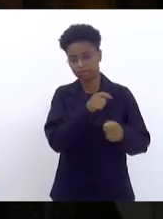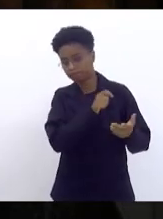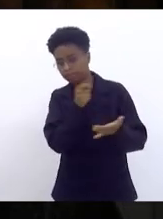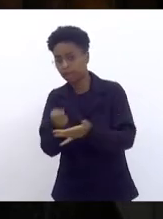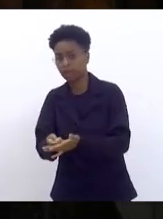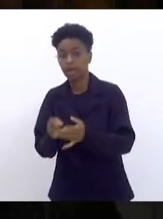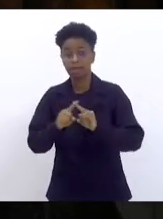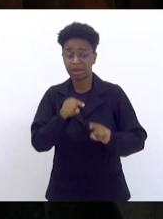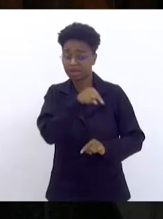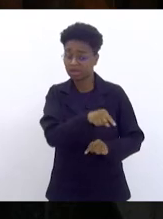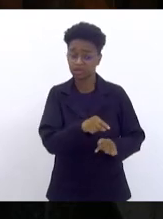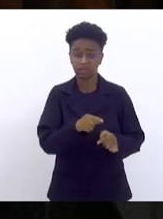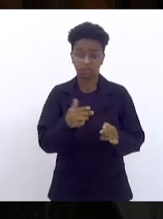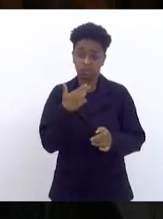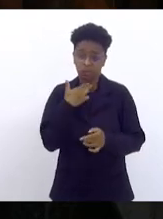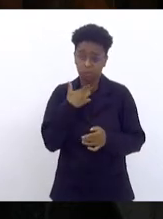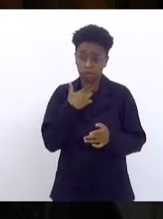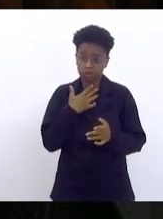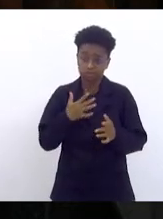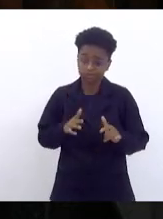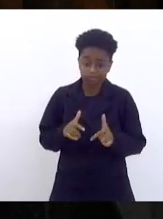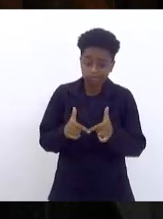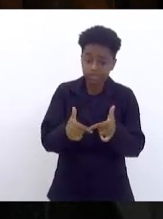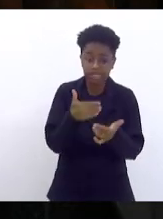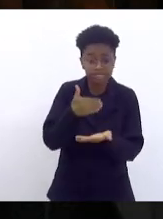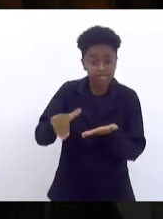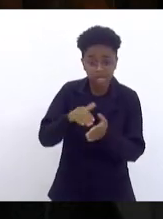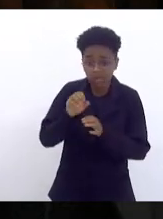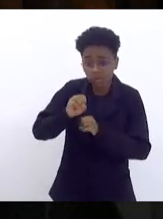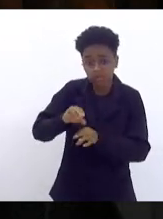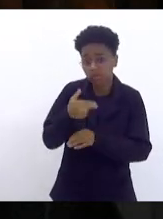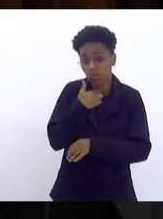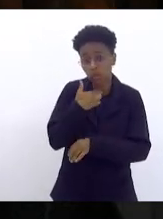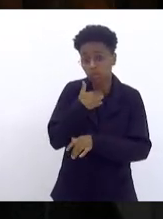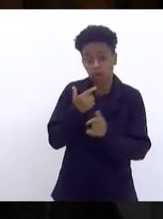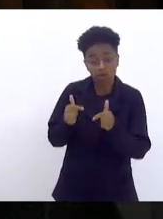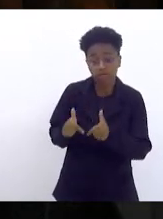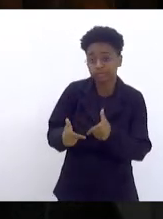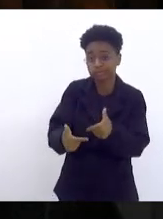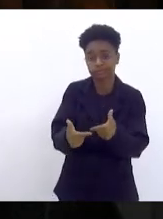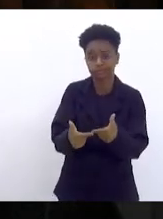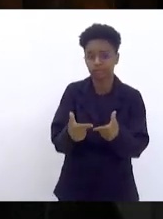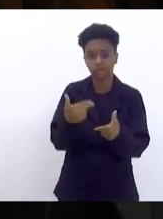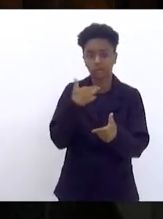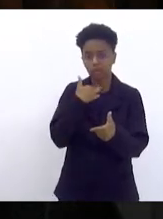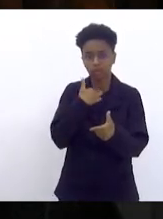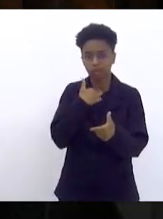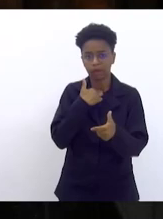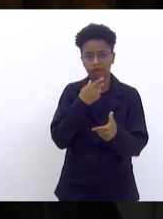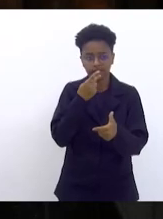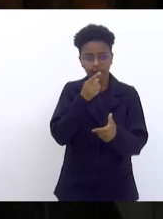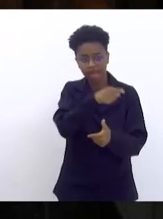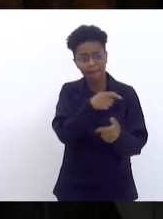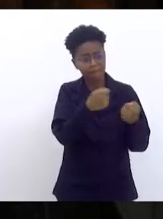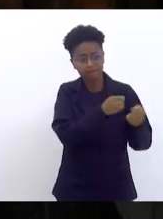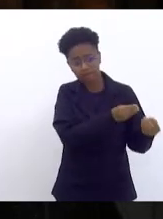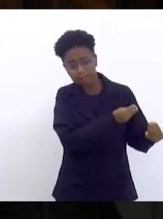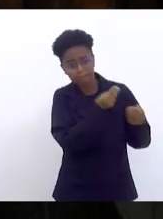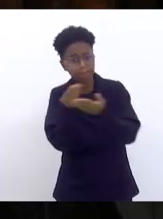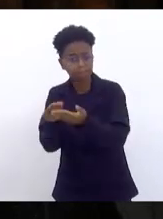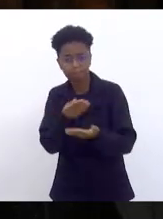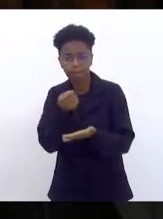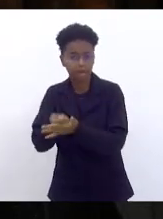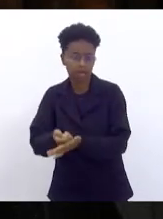mas ela não pode interferir, não cabe à Secretaria de Educação apertar o enter da transação bancária dessa